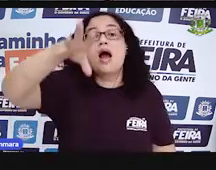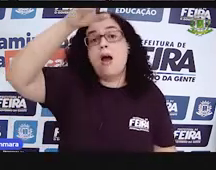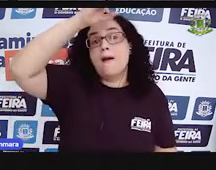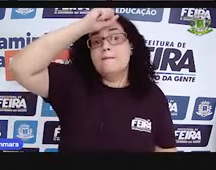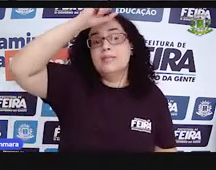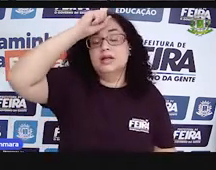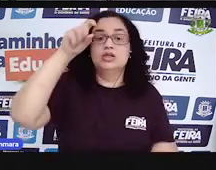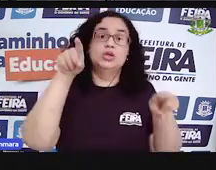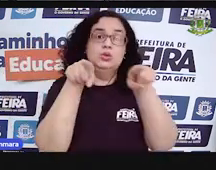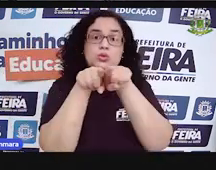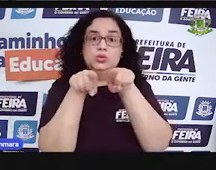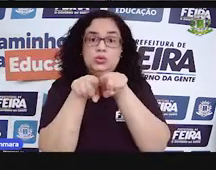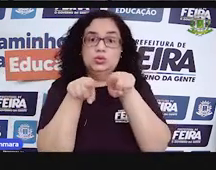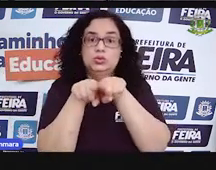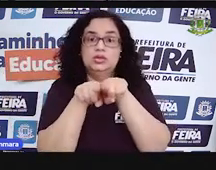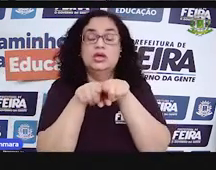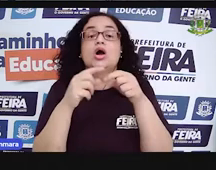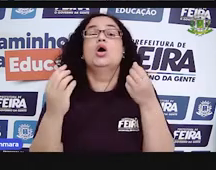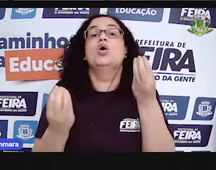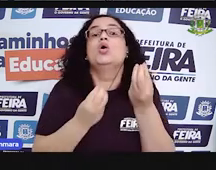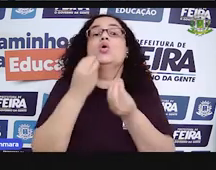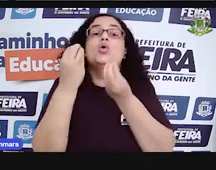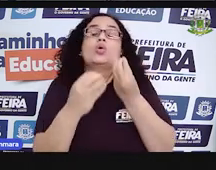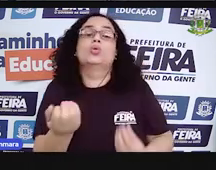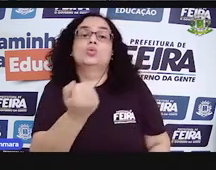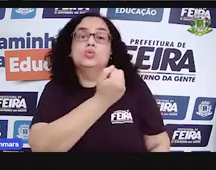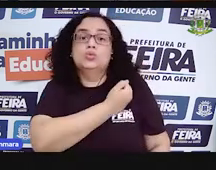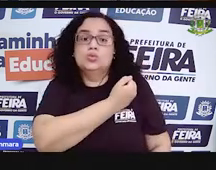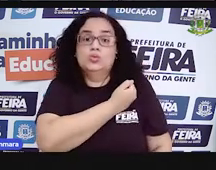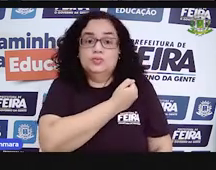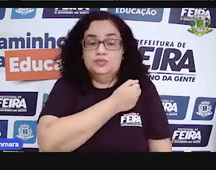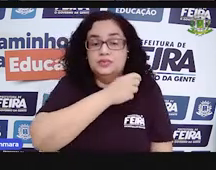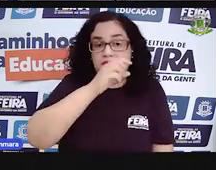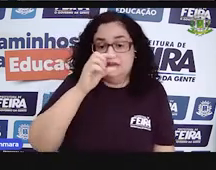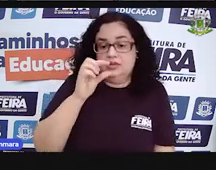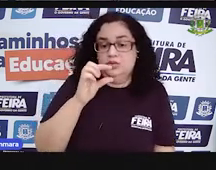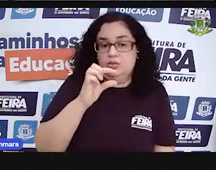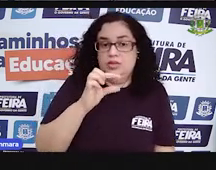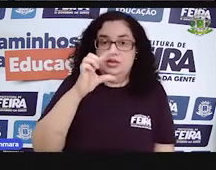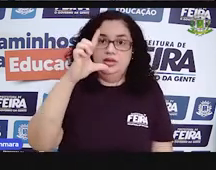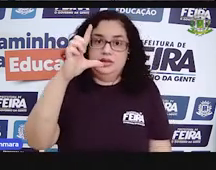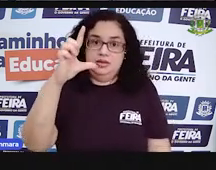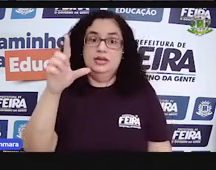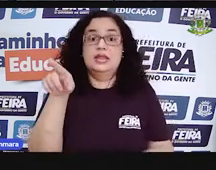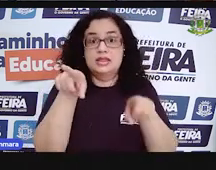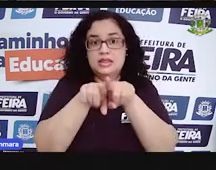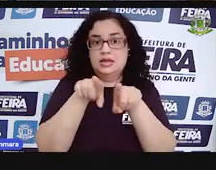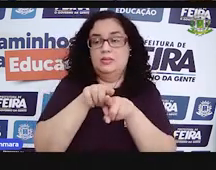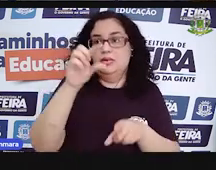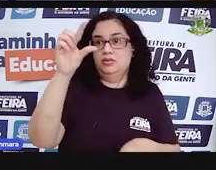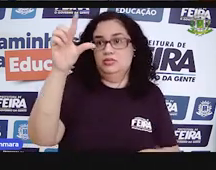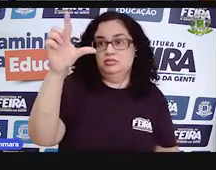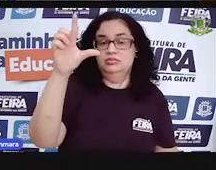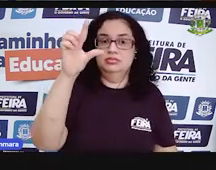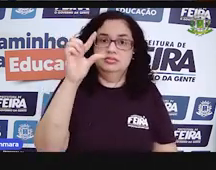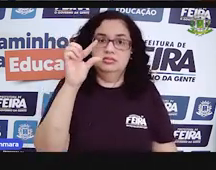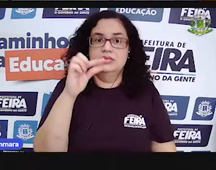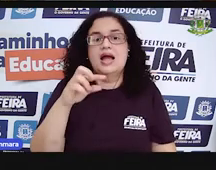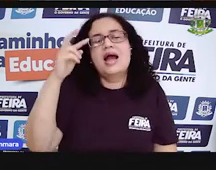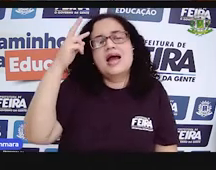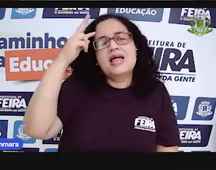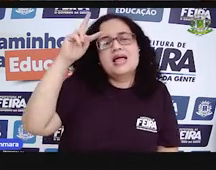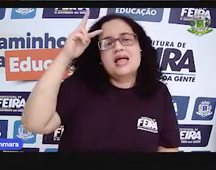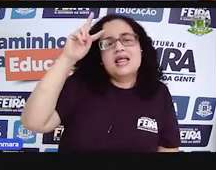também a como colocar números em ordem, crescente e decrescente. Lembra da história da